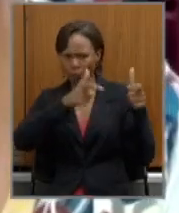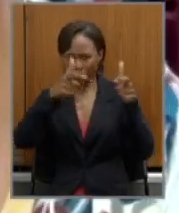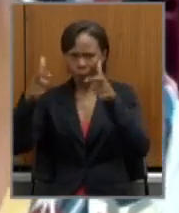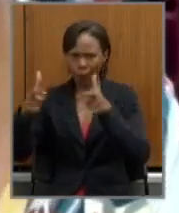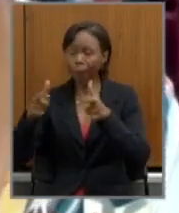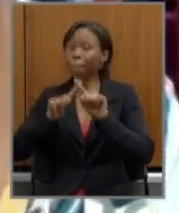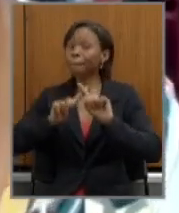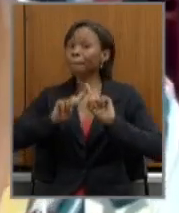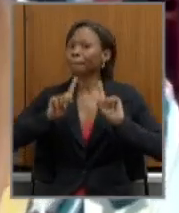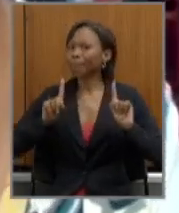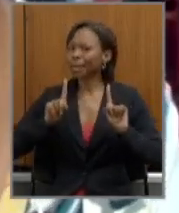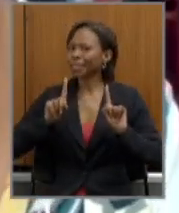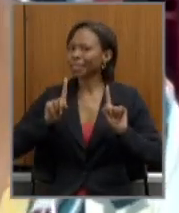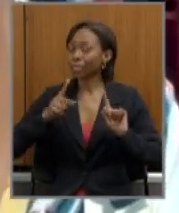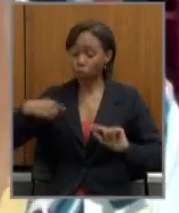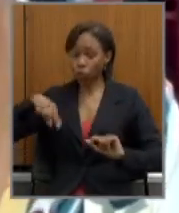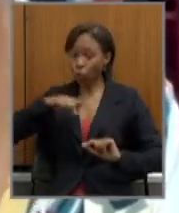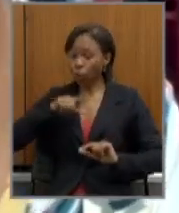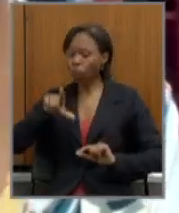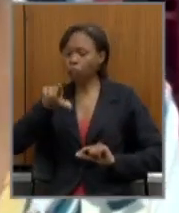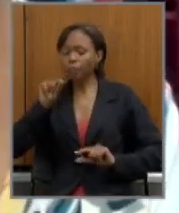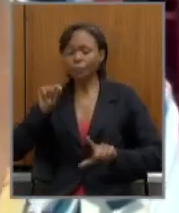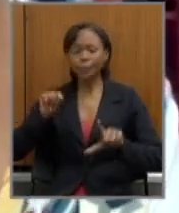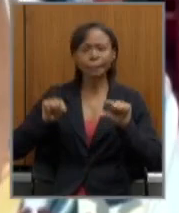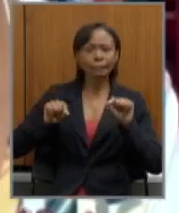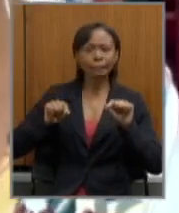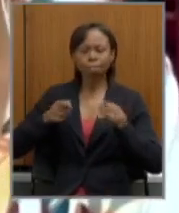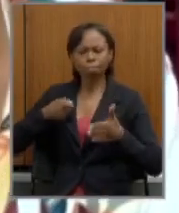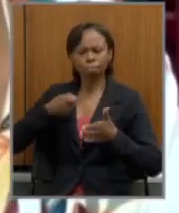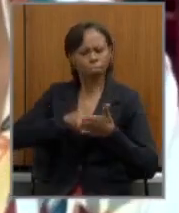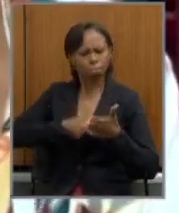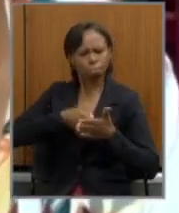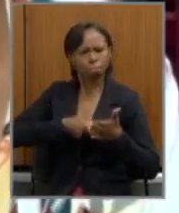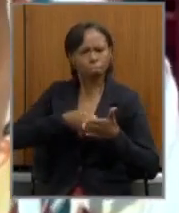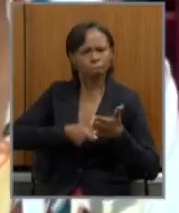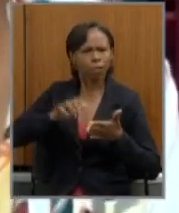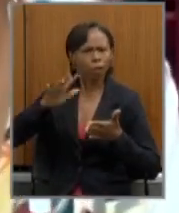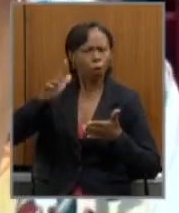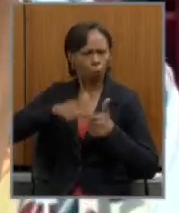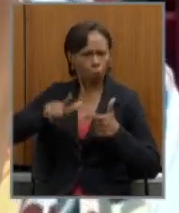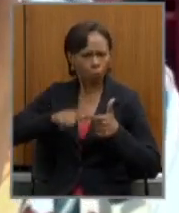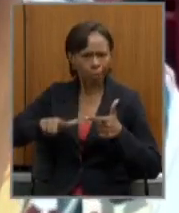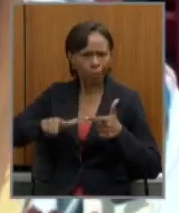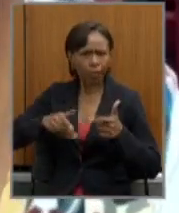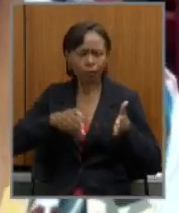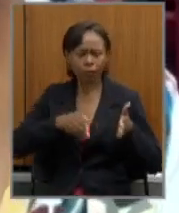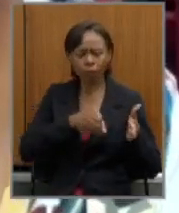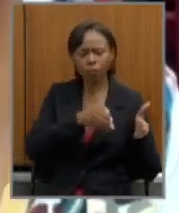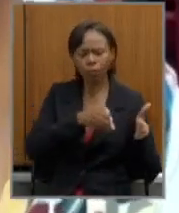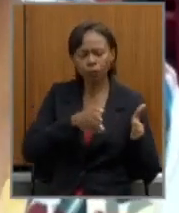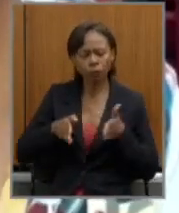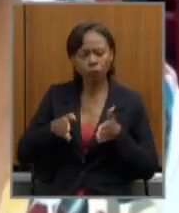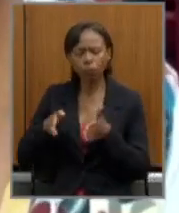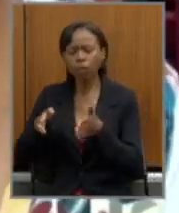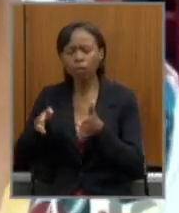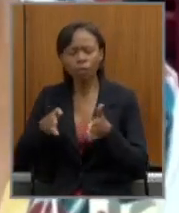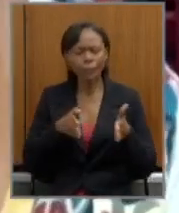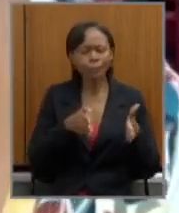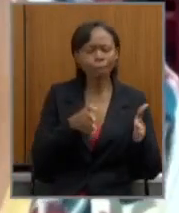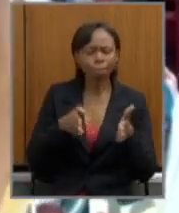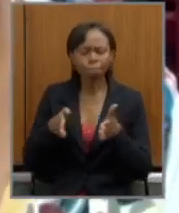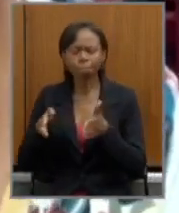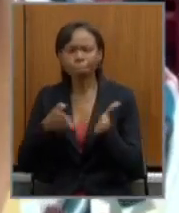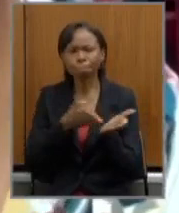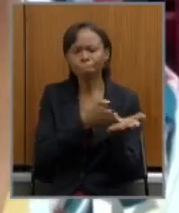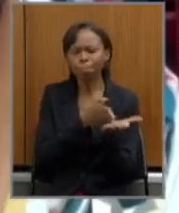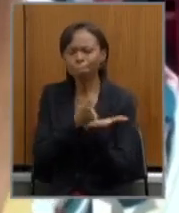faz para enfrentar os problemas elas passam por vários caminhos e de fato